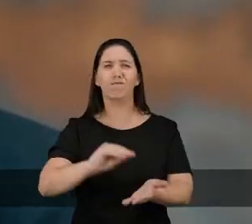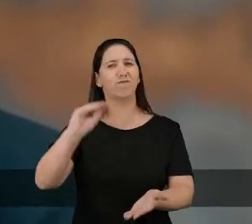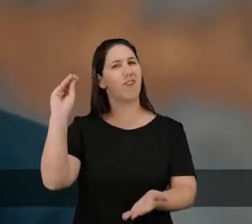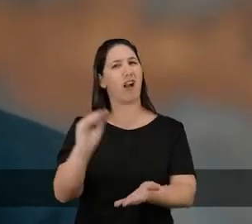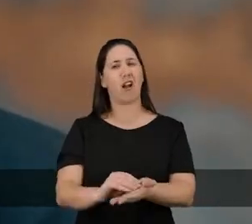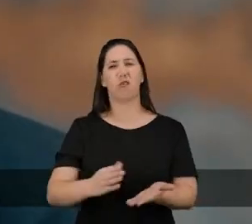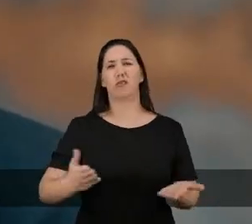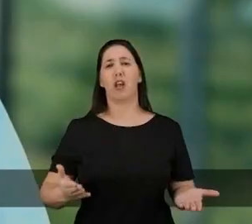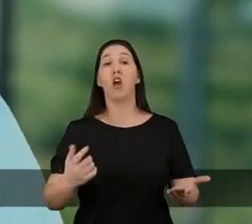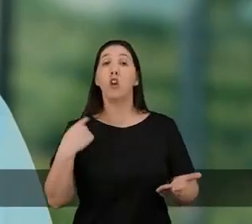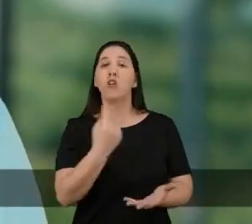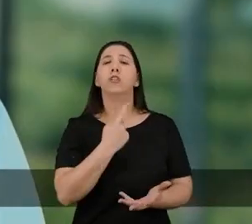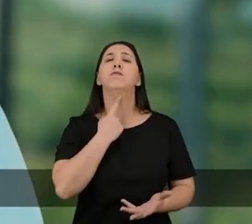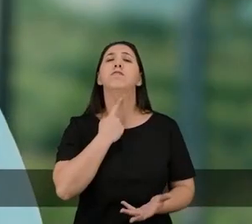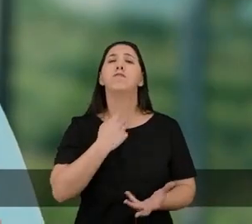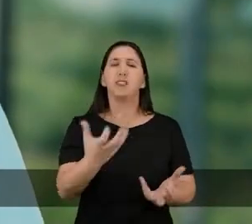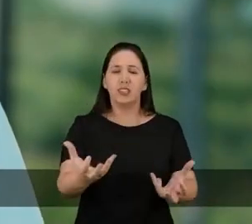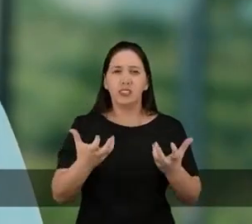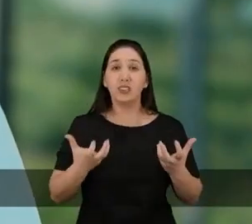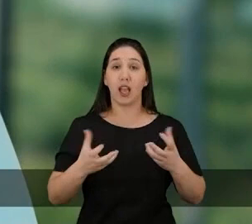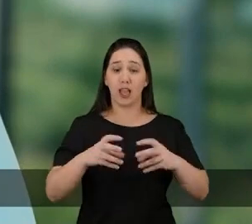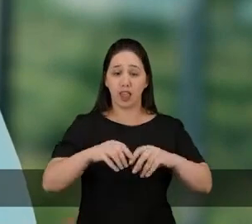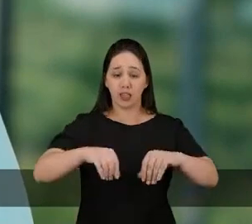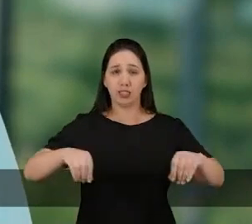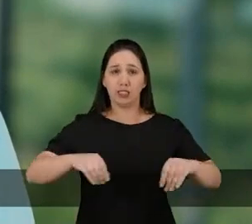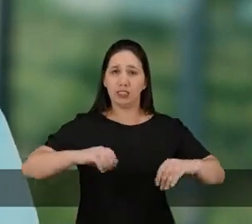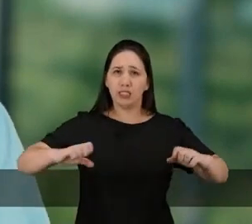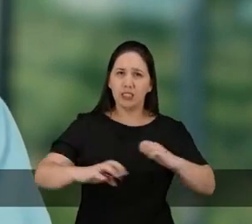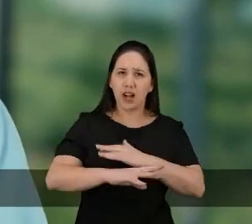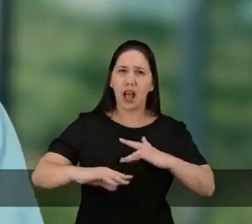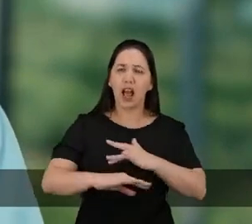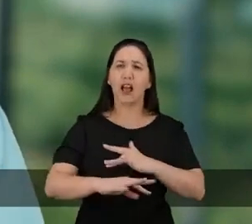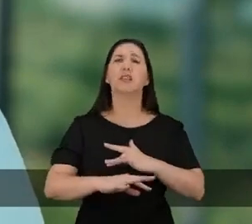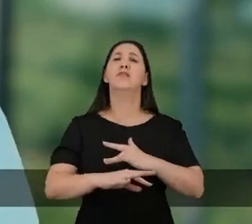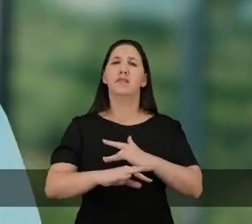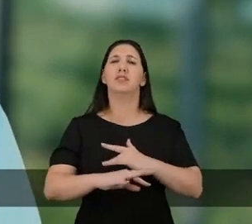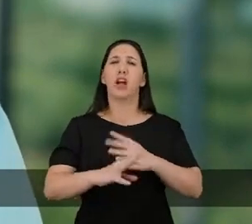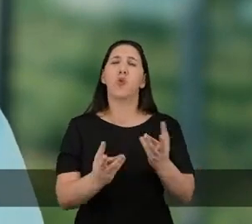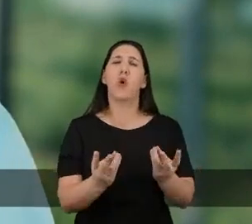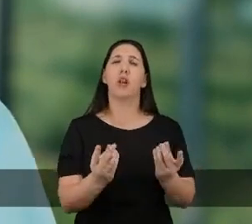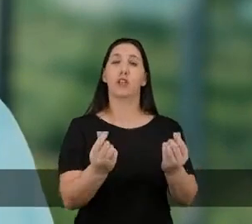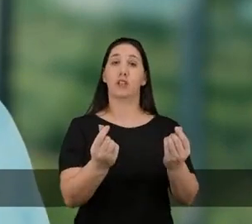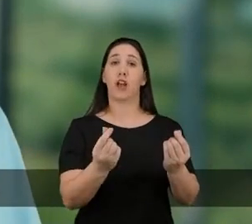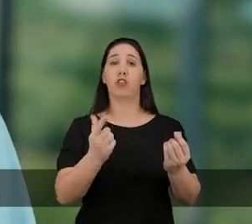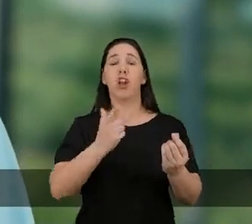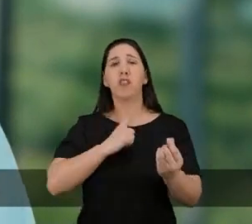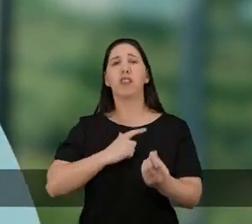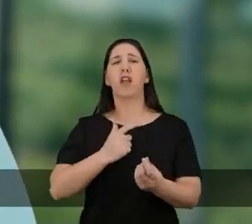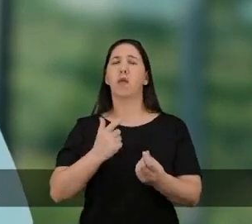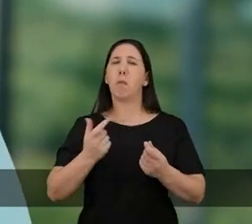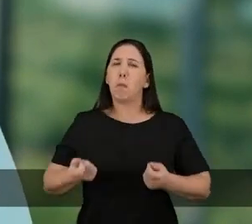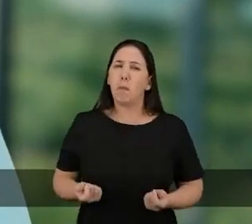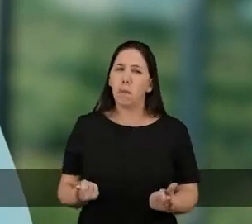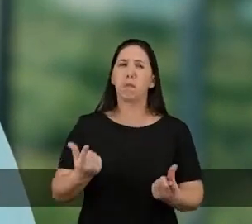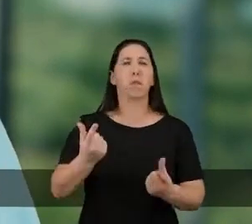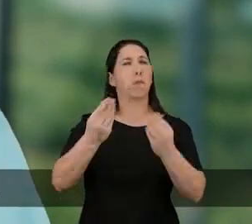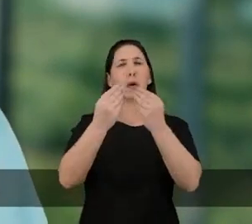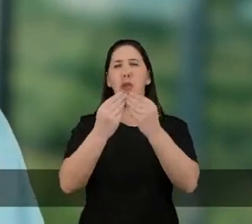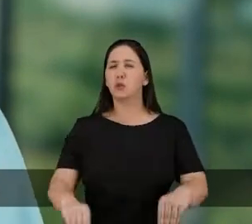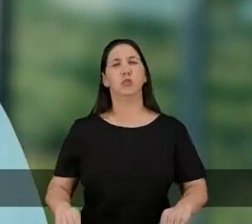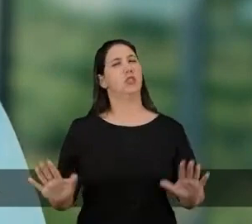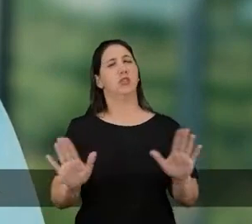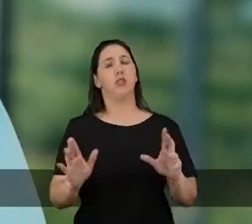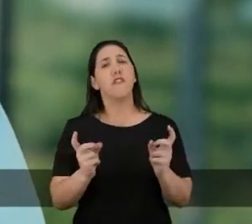saúde da nossa gente. Queremos estradas de qualidade para acabar com perda de produção, de dinheiro e principalmente